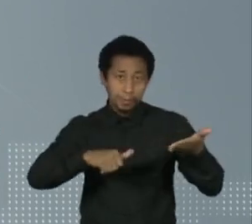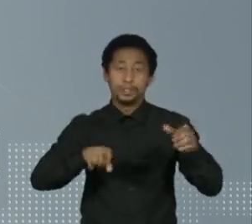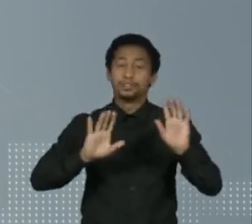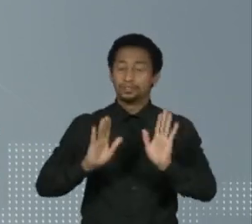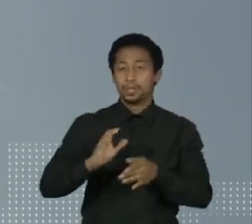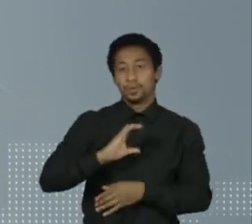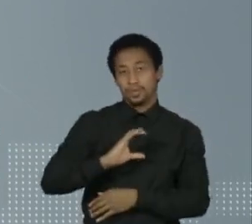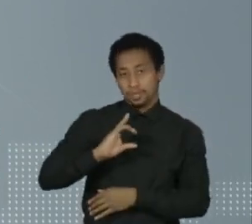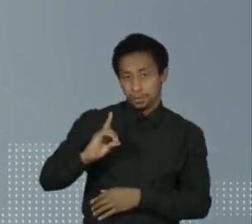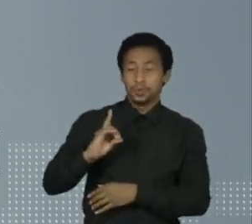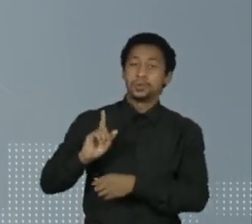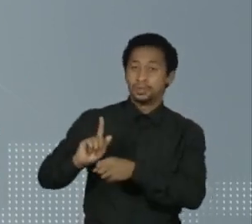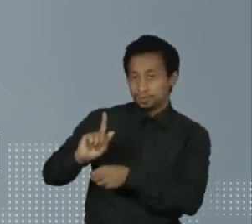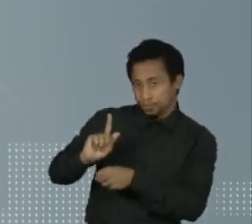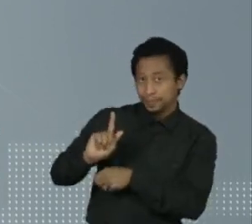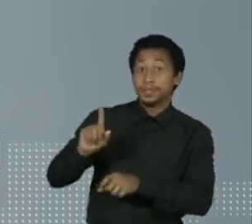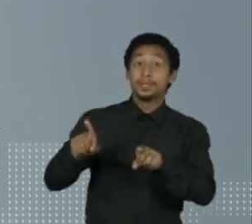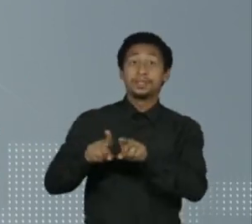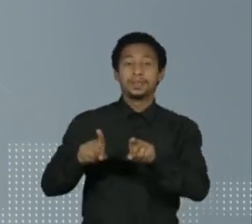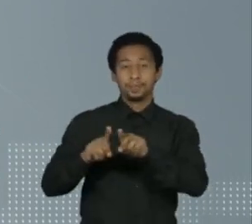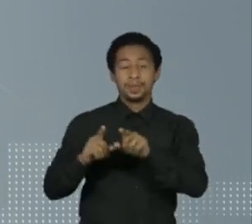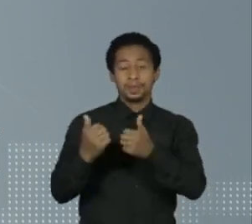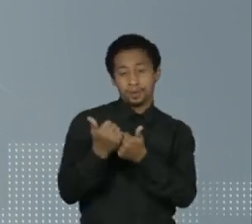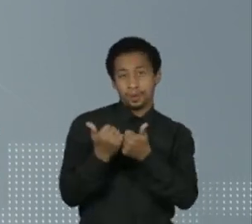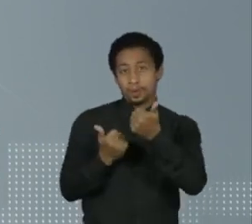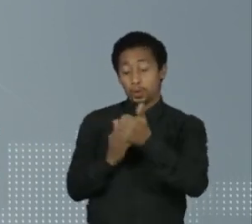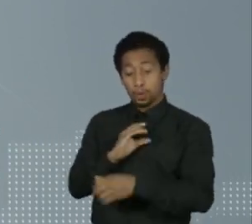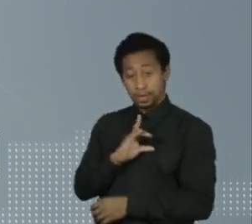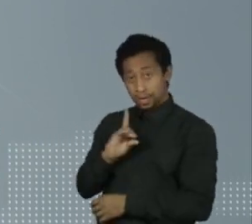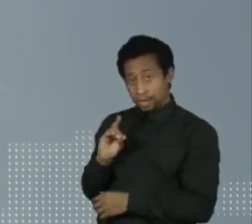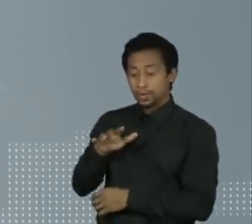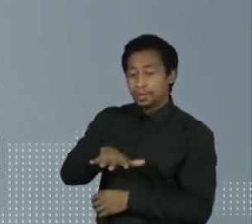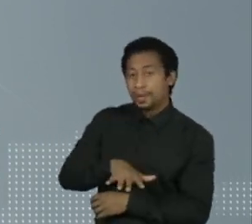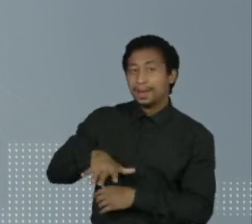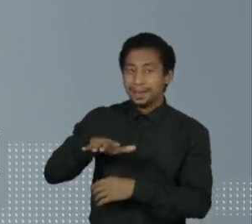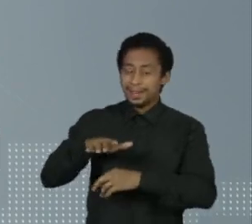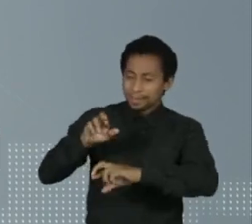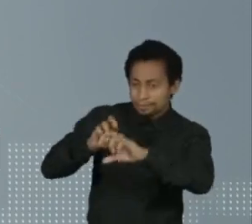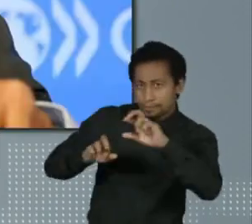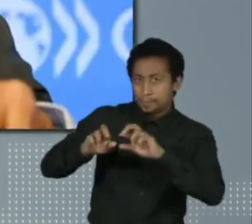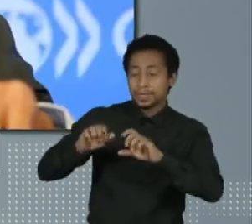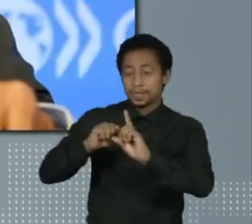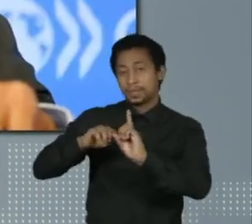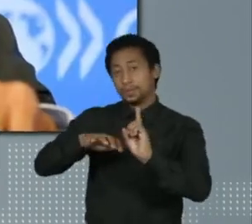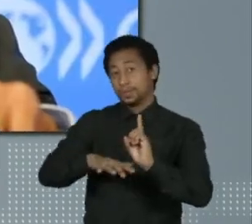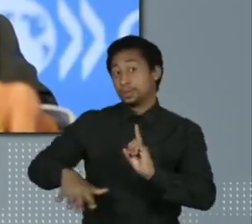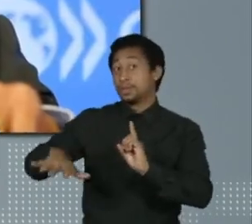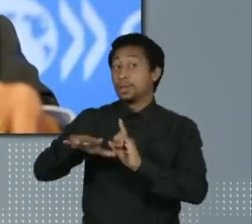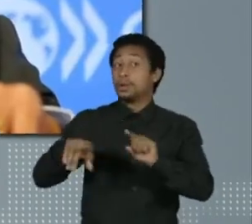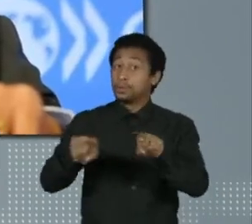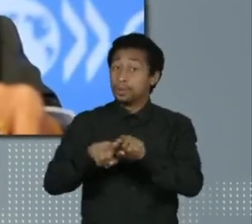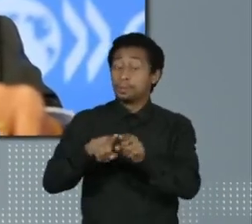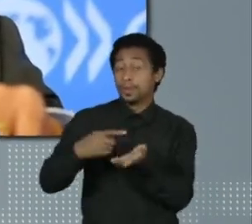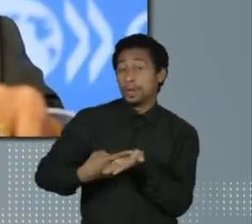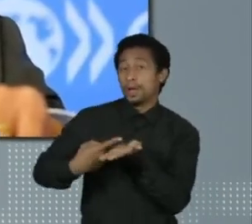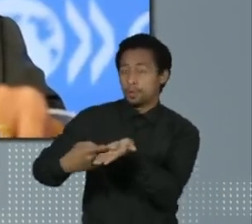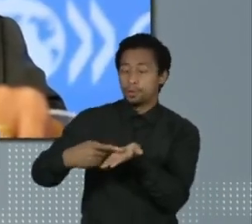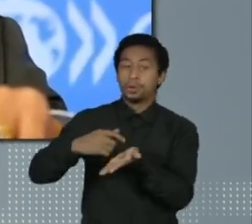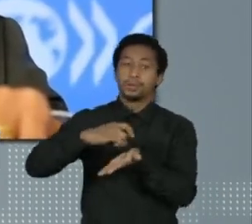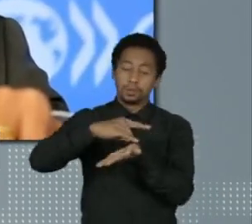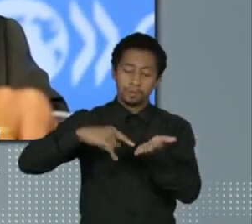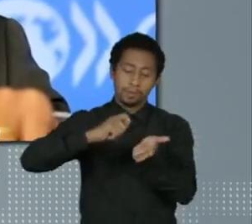Geral e Diretor Substituto de Auditoria, além de Diretor de Auditoria da Área Social e de Acordos de Leniência.